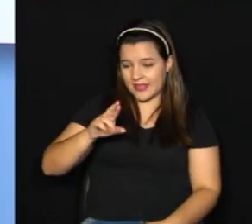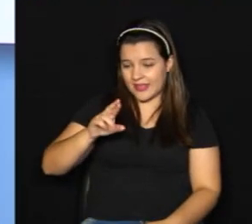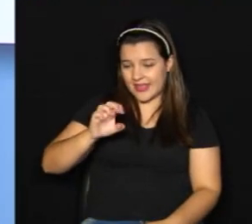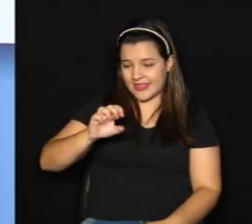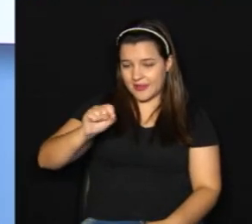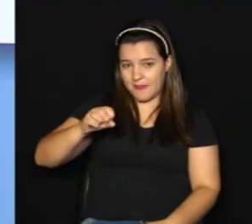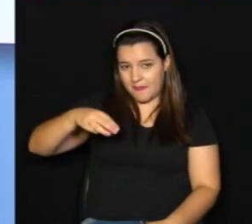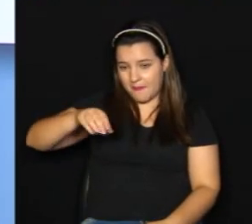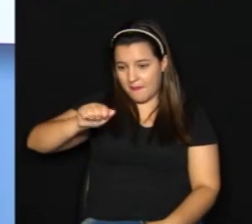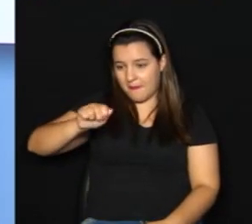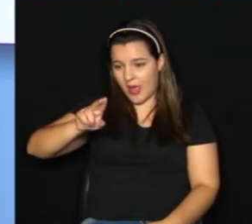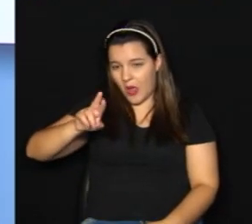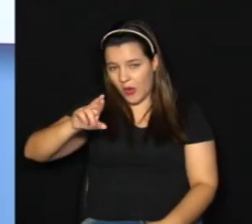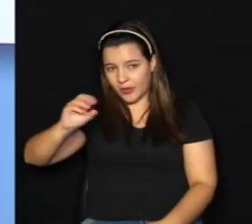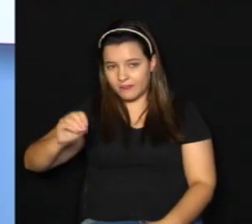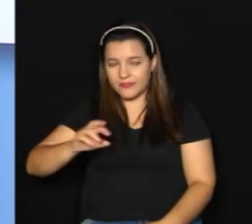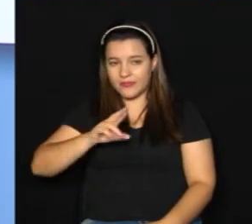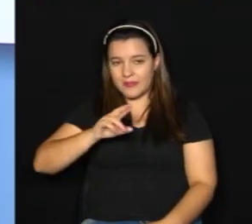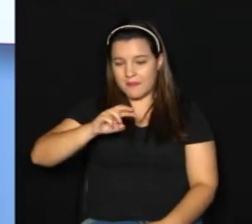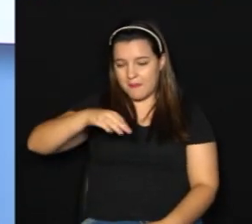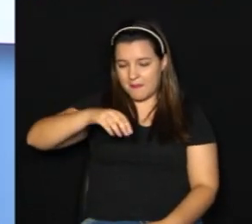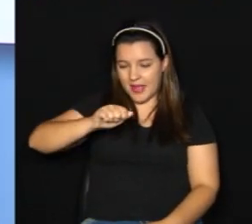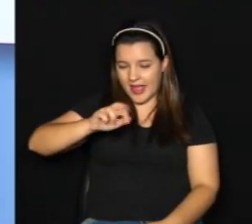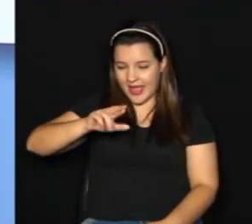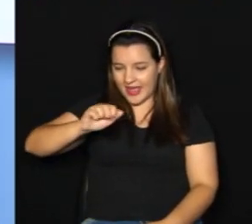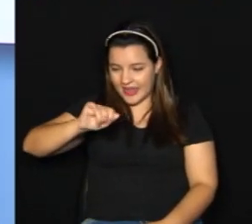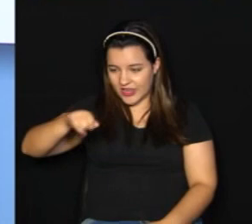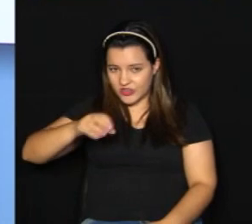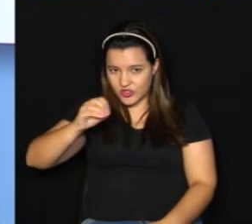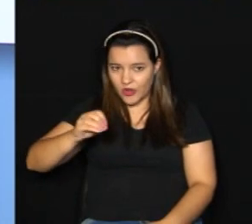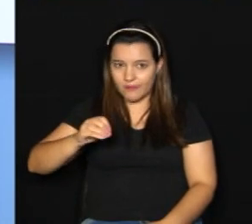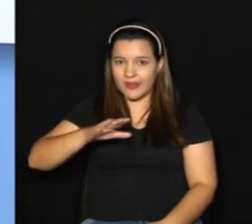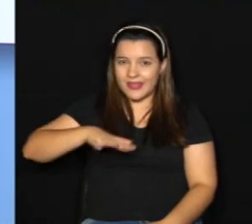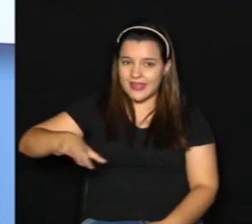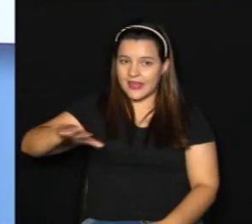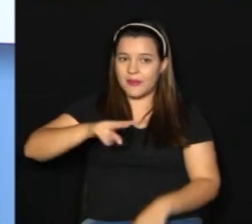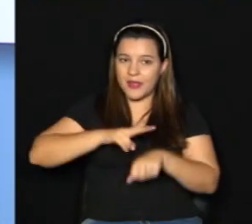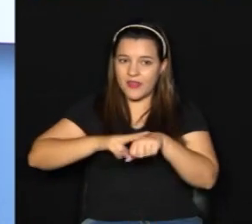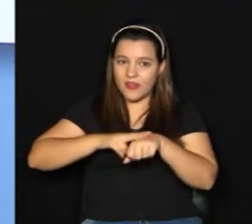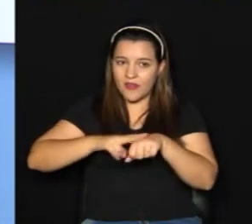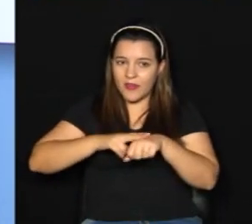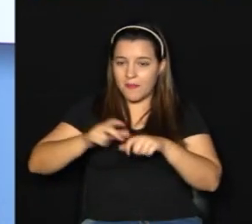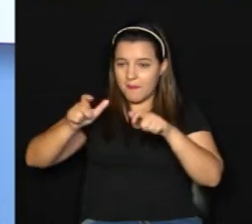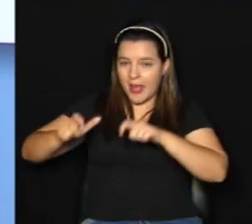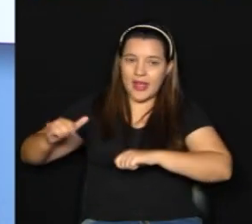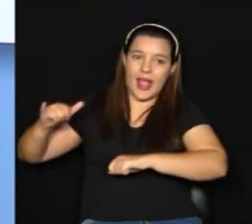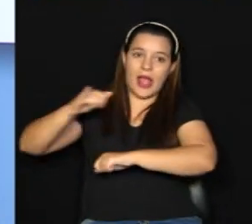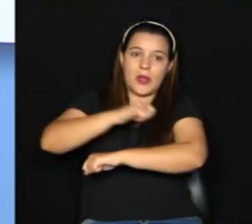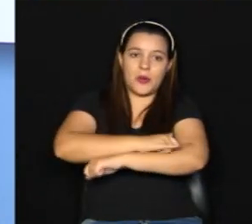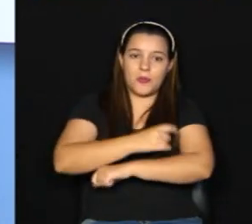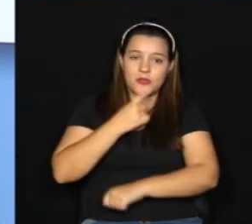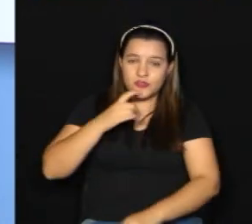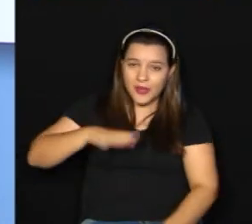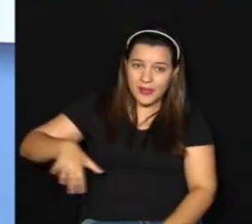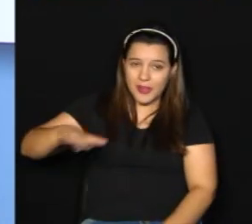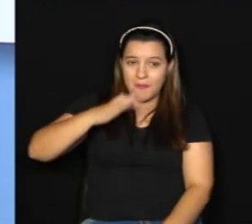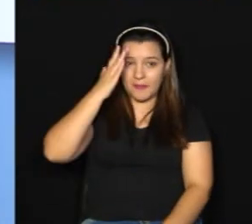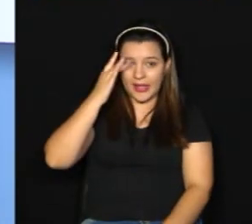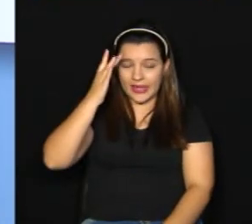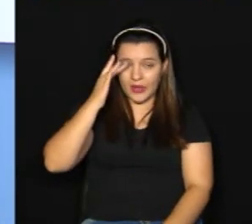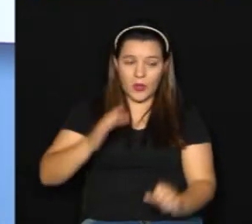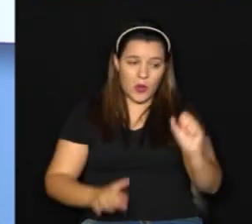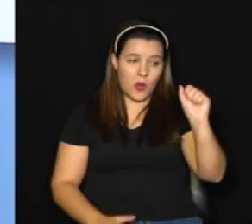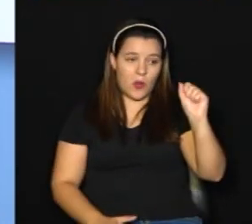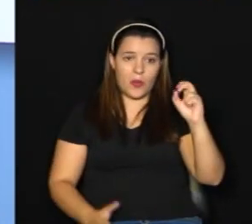Jardim Marajó, residencial Campina Verde e parque aeroporto de Campinas, amanhã, entre